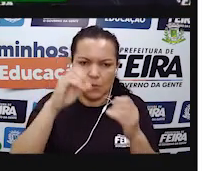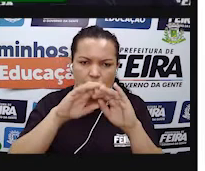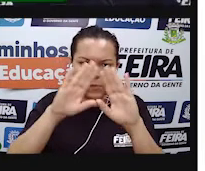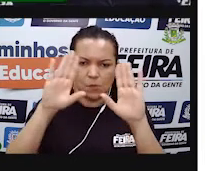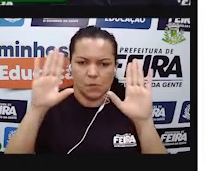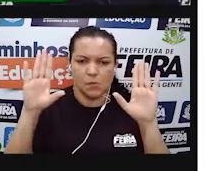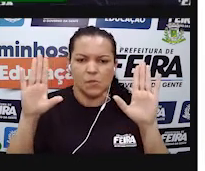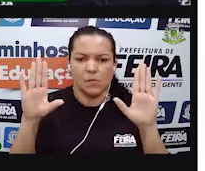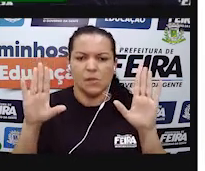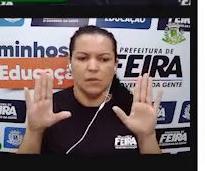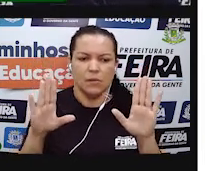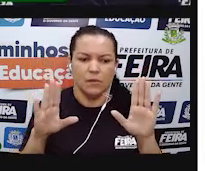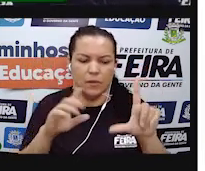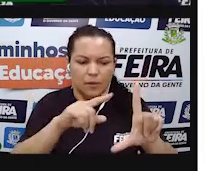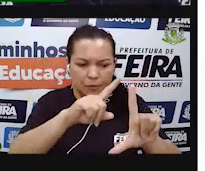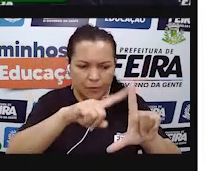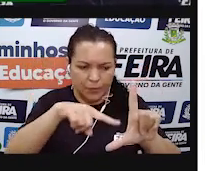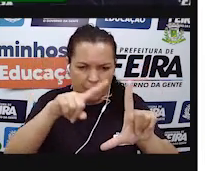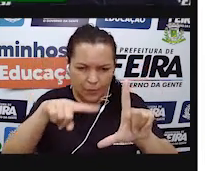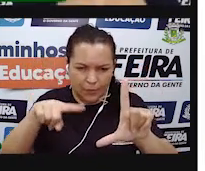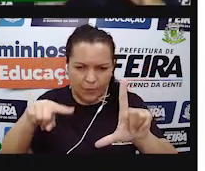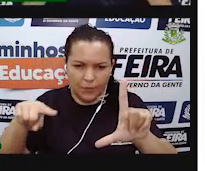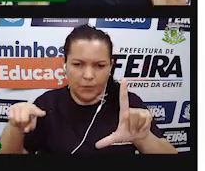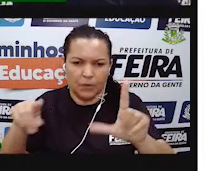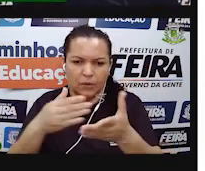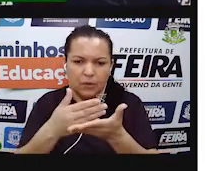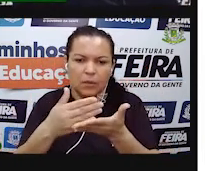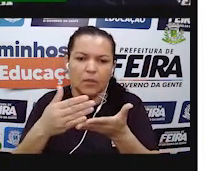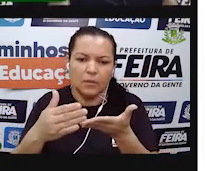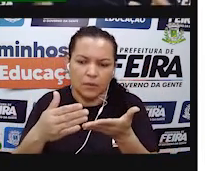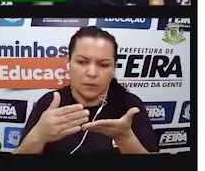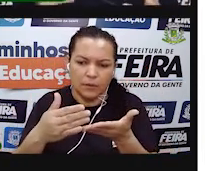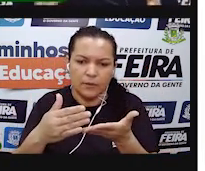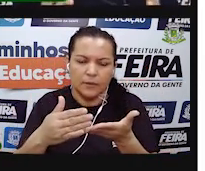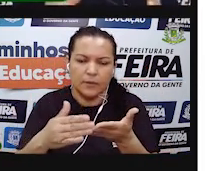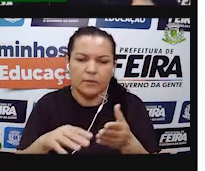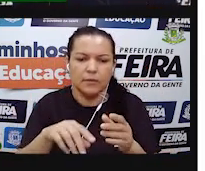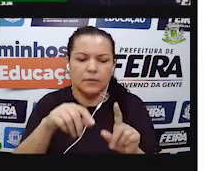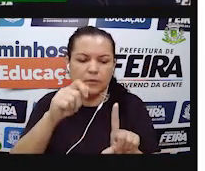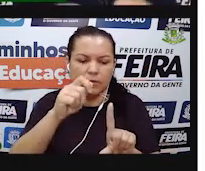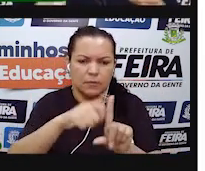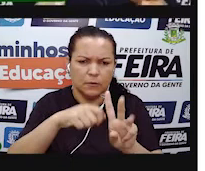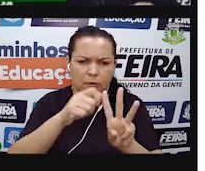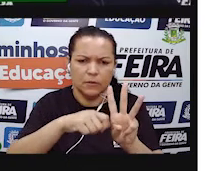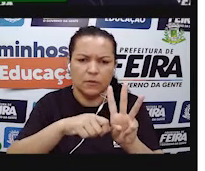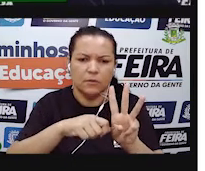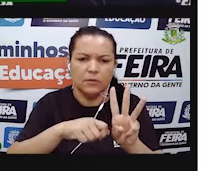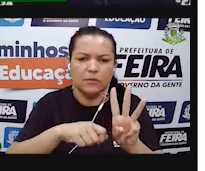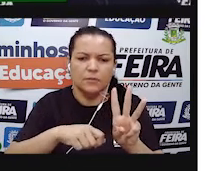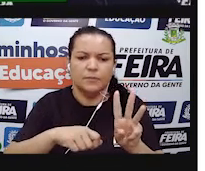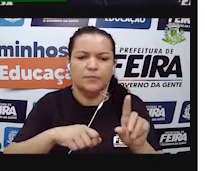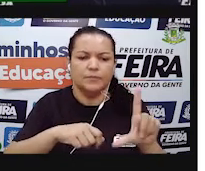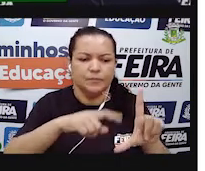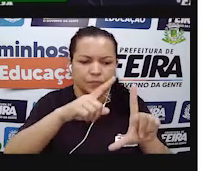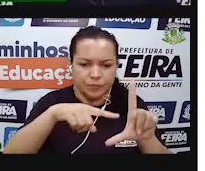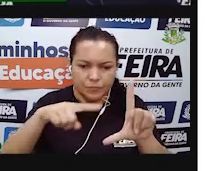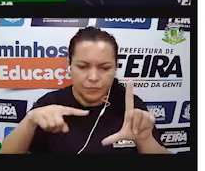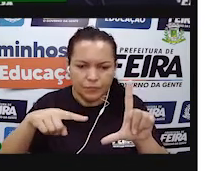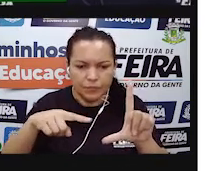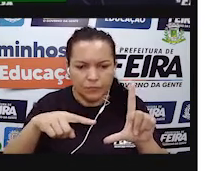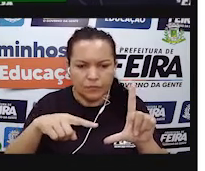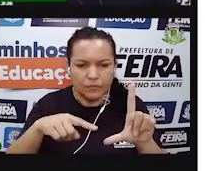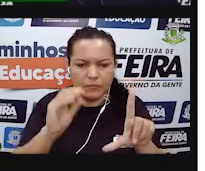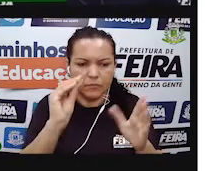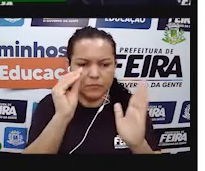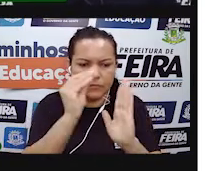para que a gente possa entender. Então, eu peguei aquele gráfico lá, que eu apresentei no início, e peguei ali três